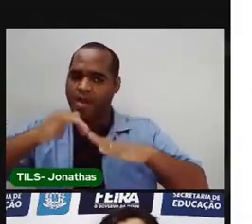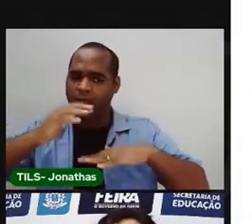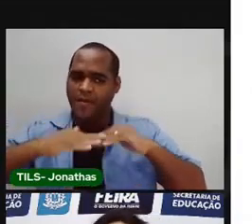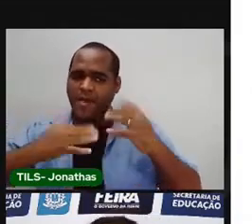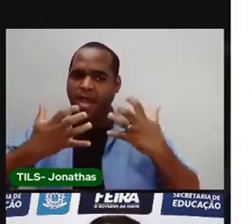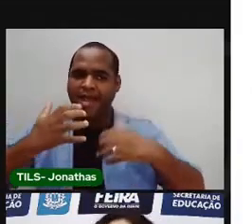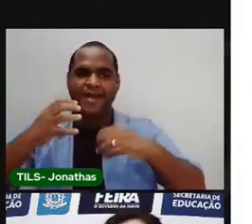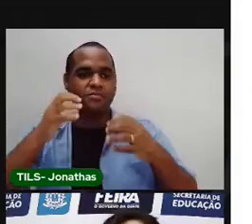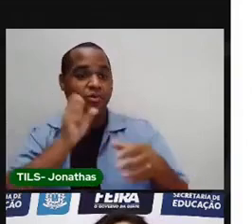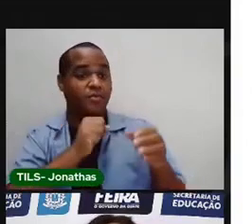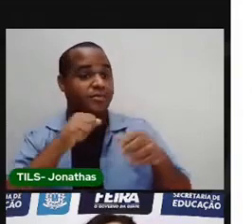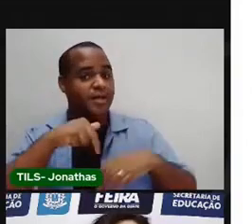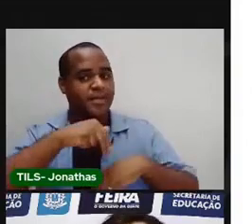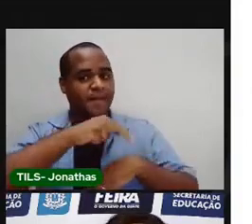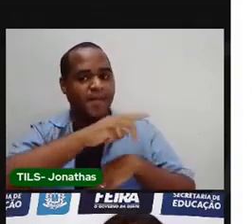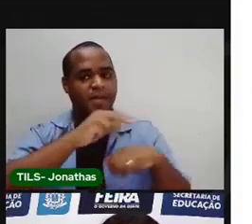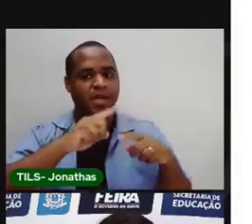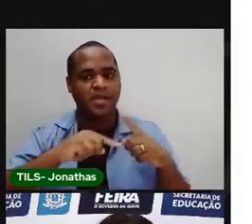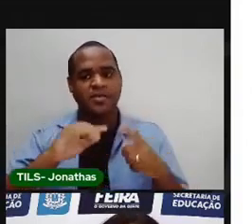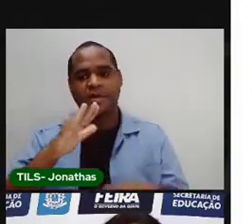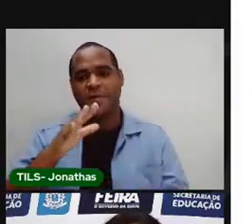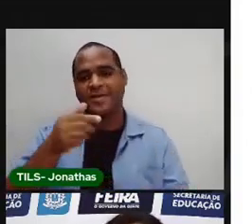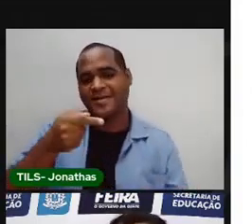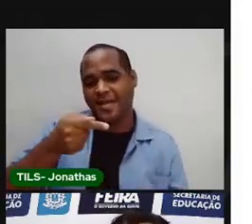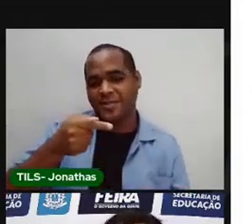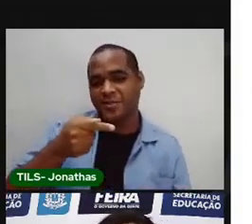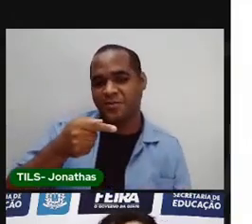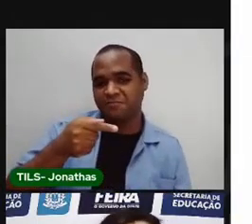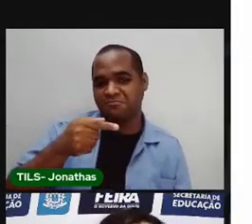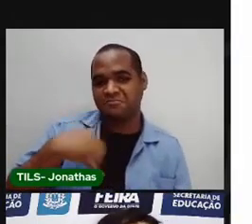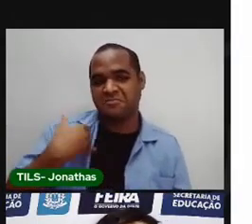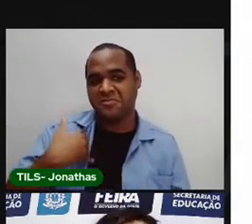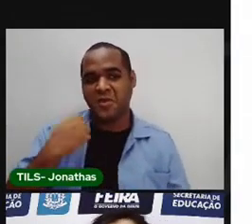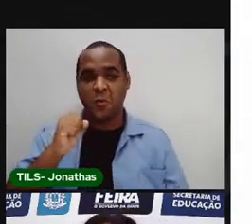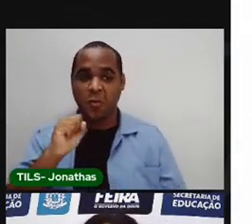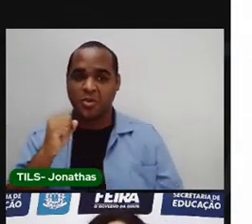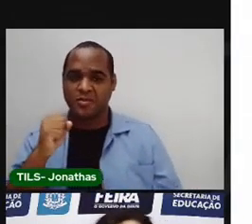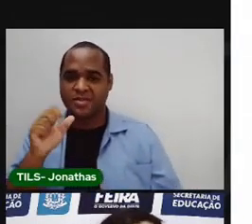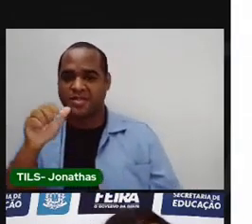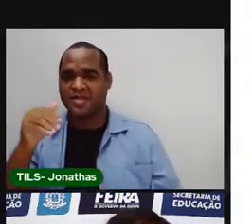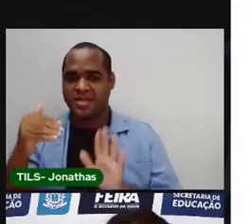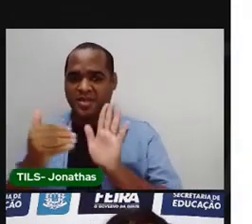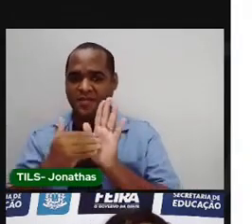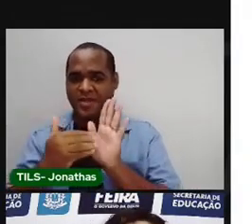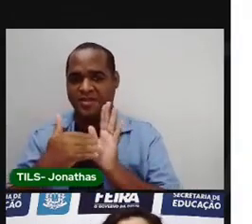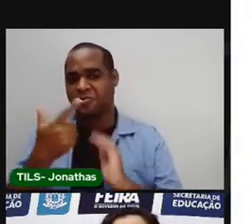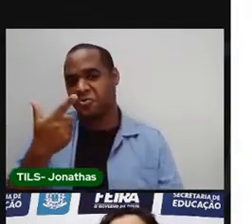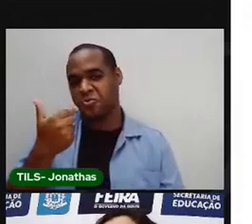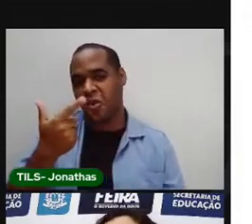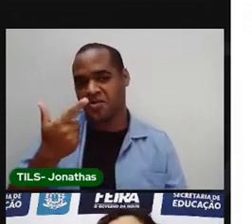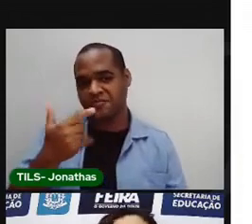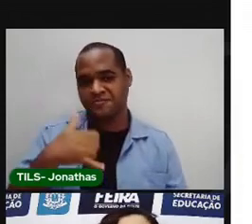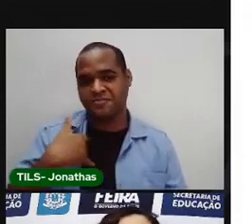querendo correr. Mais ou menos aí com 7, 8 anos. E deve ali no último estar com 12. O tempo não